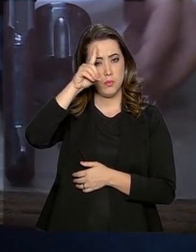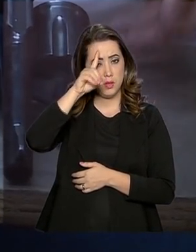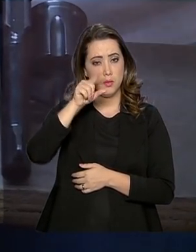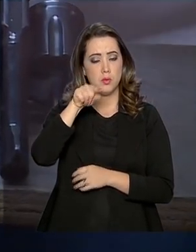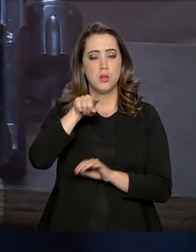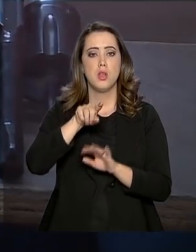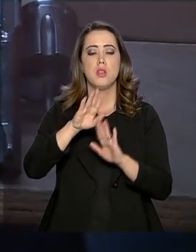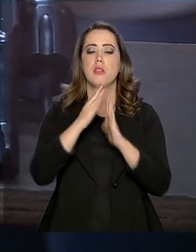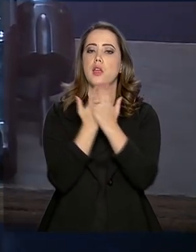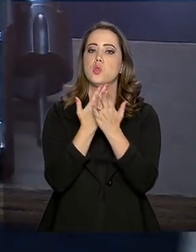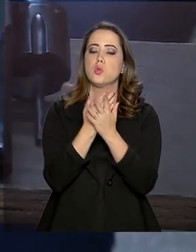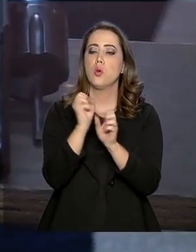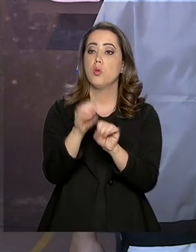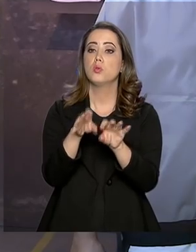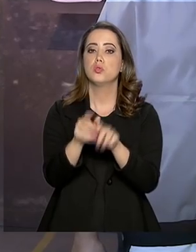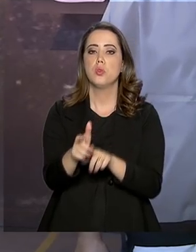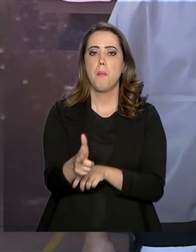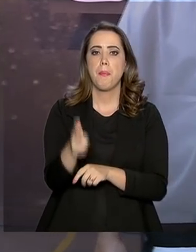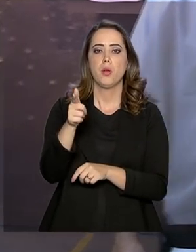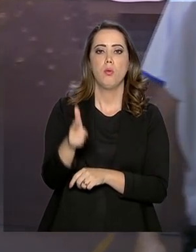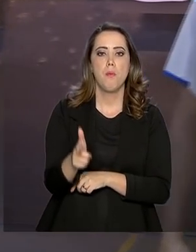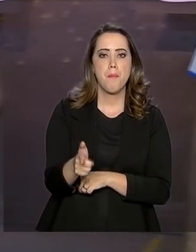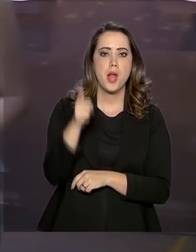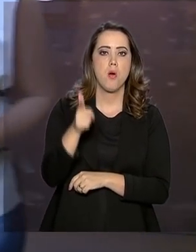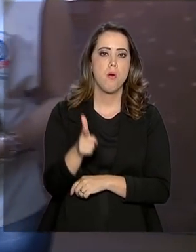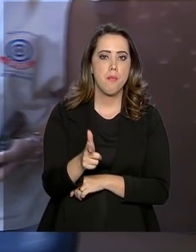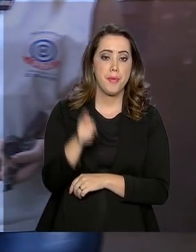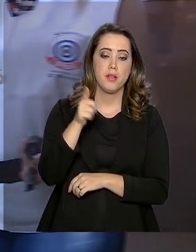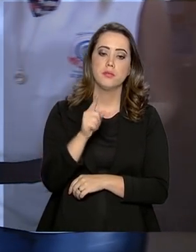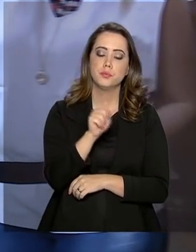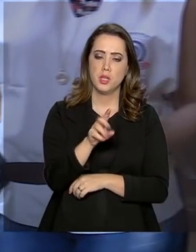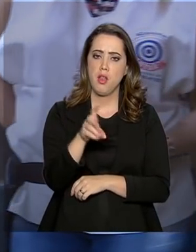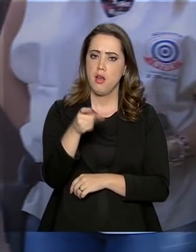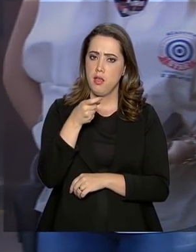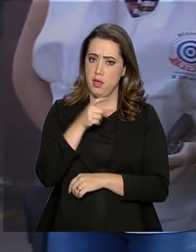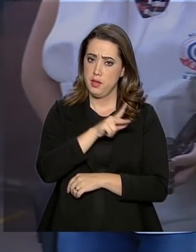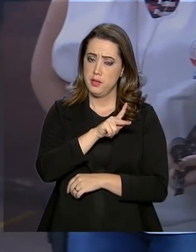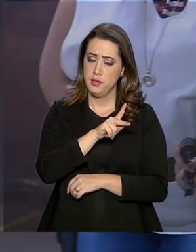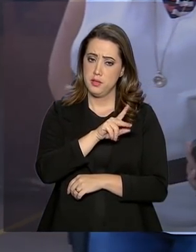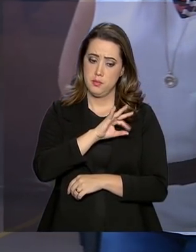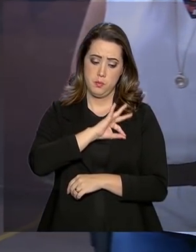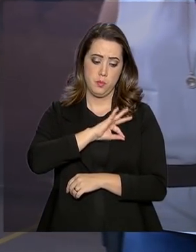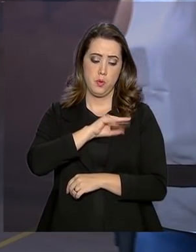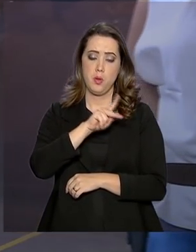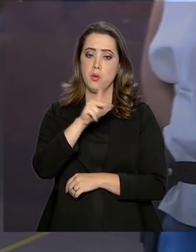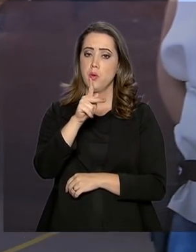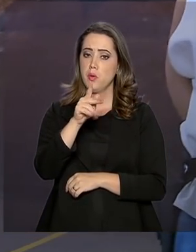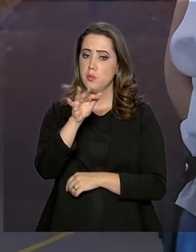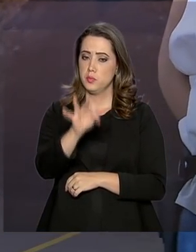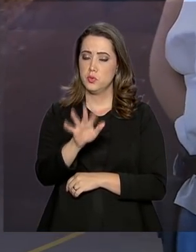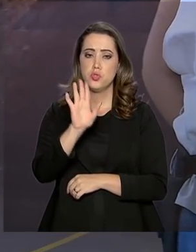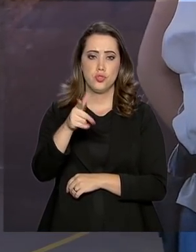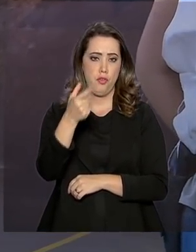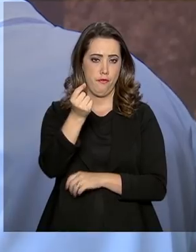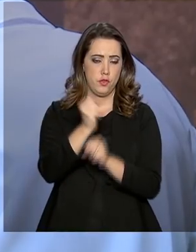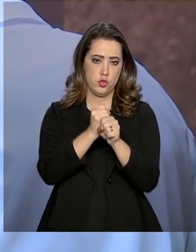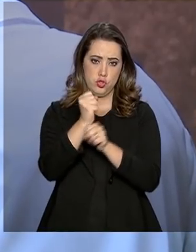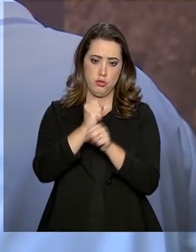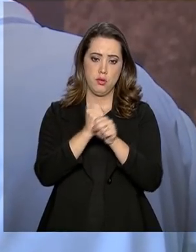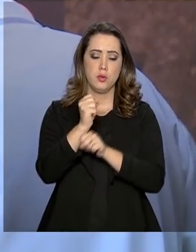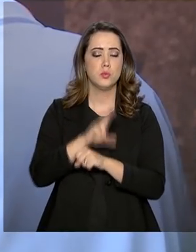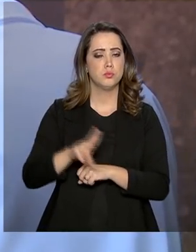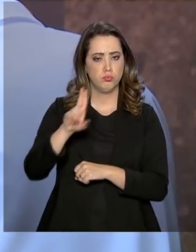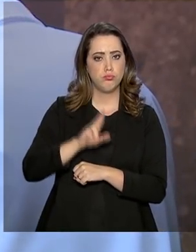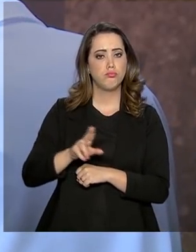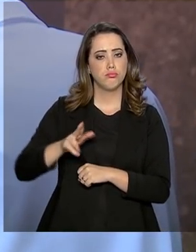escola onde ensina tiro. O professor, que é ex-policial federal, tem porte de armas há 20 anos e